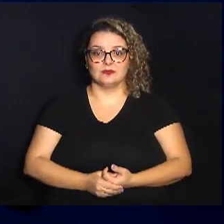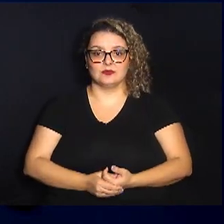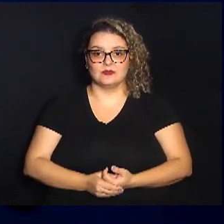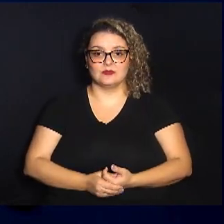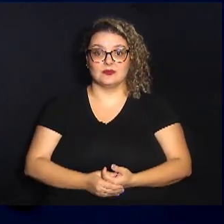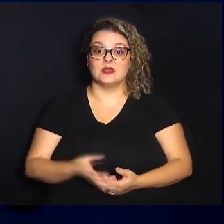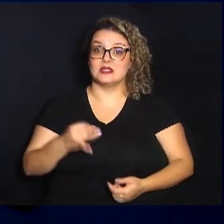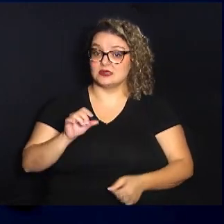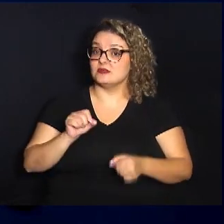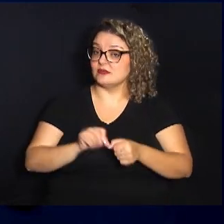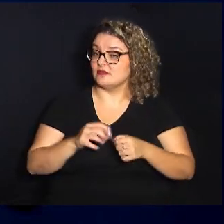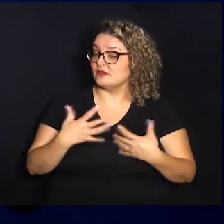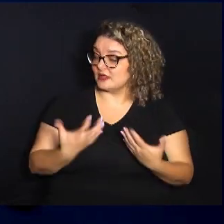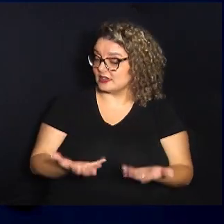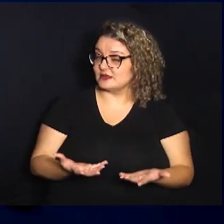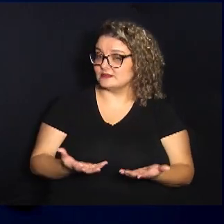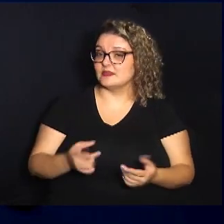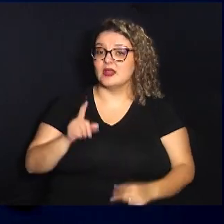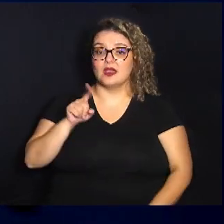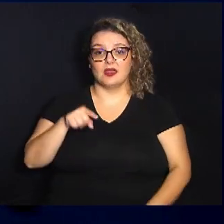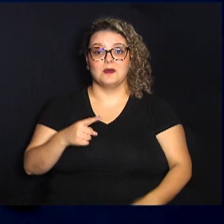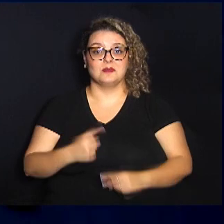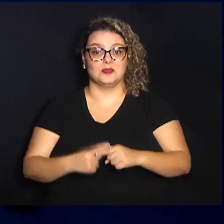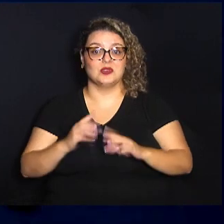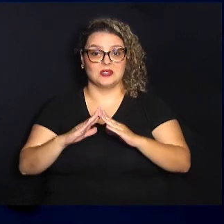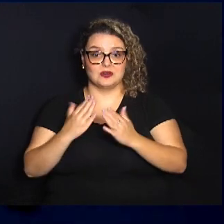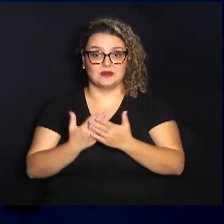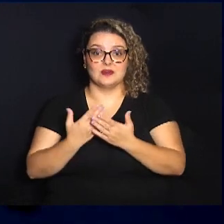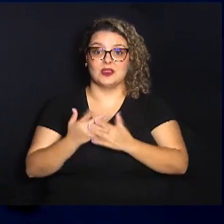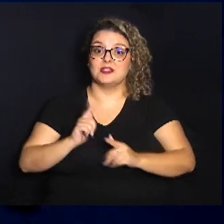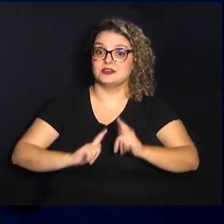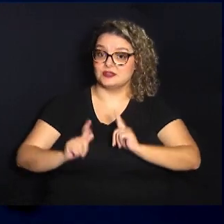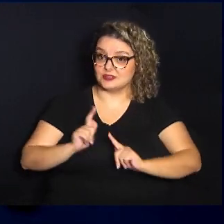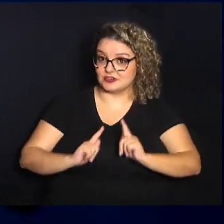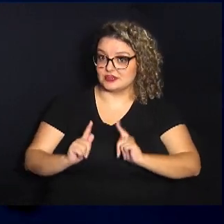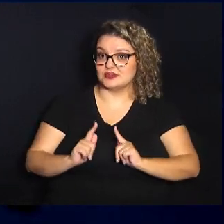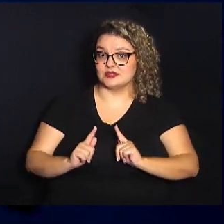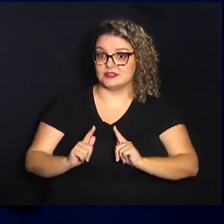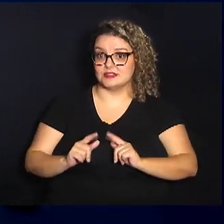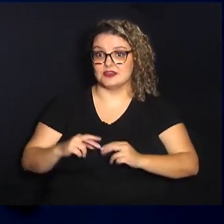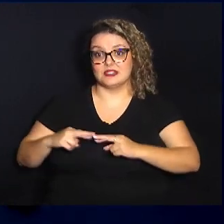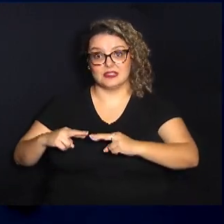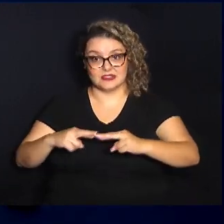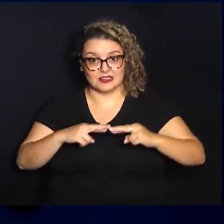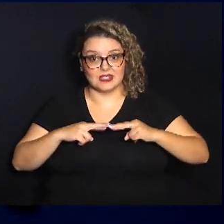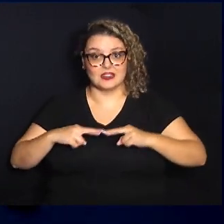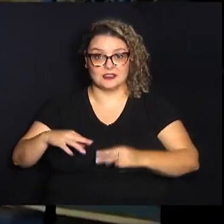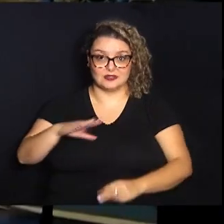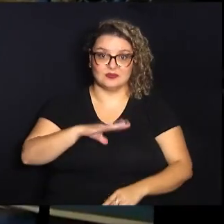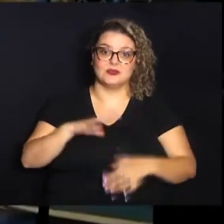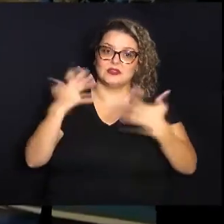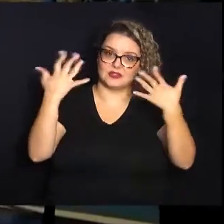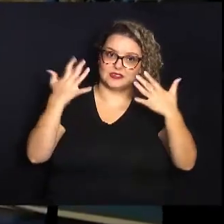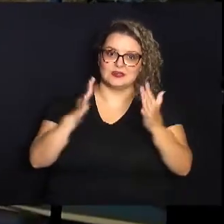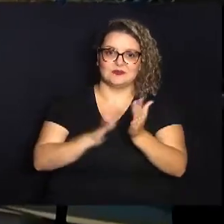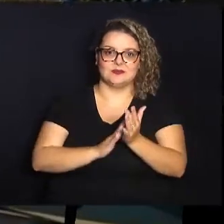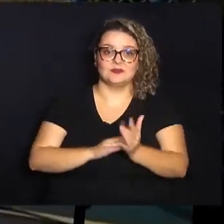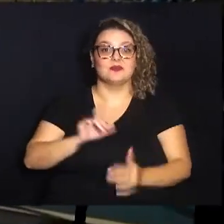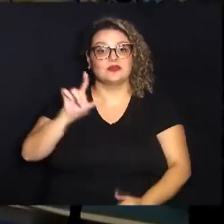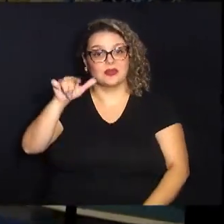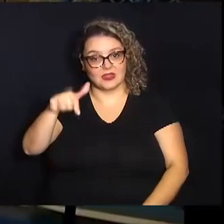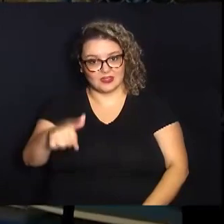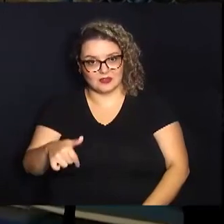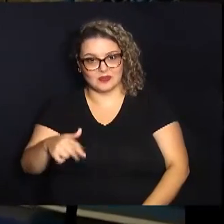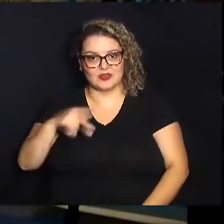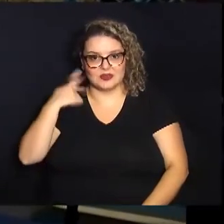o faz é porque essa escola a gestão essa rede municipal aqui está de parabéns em seguida o